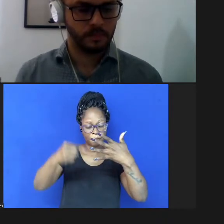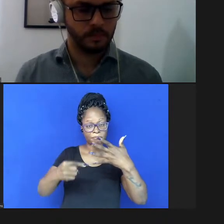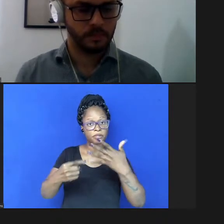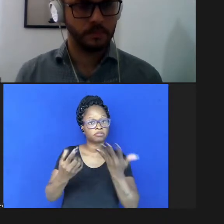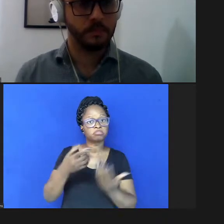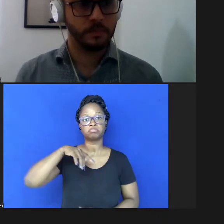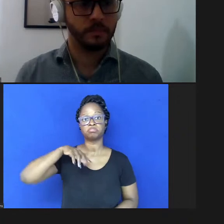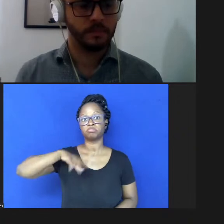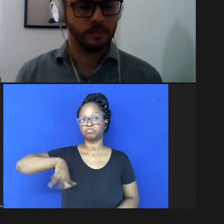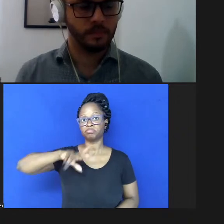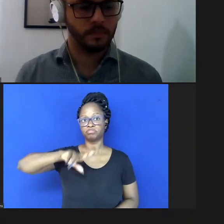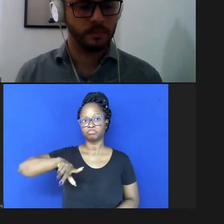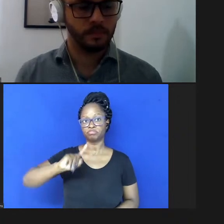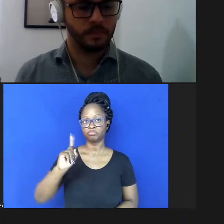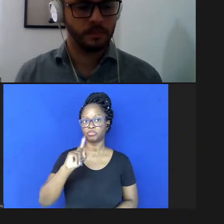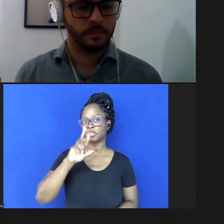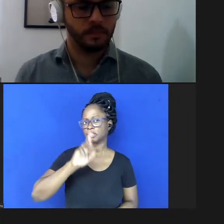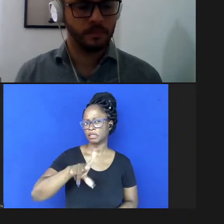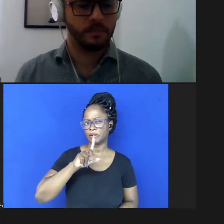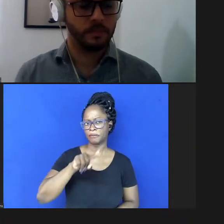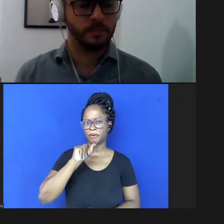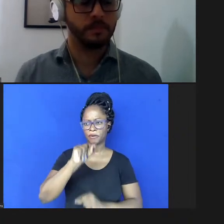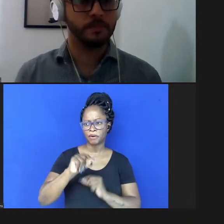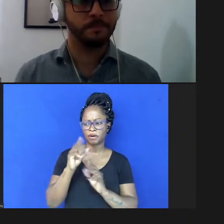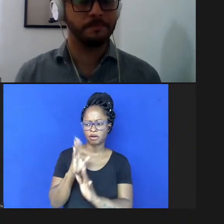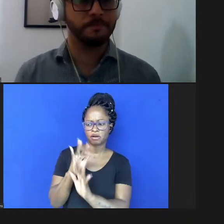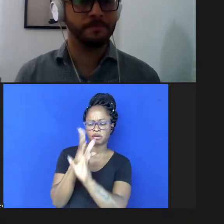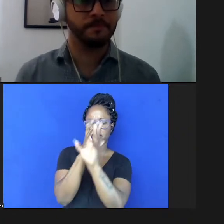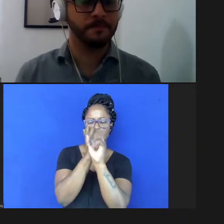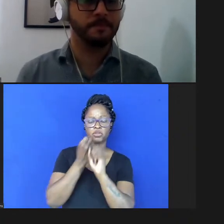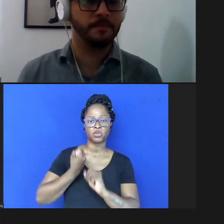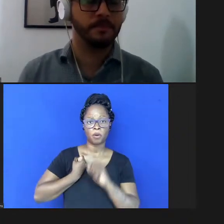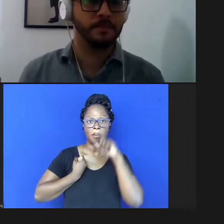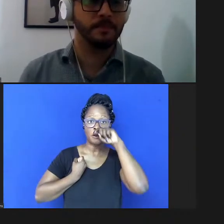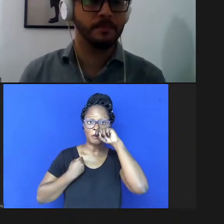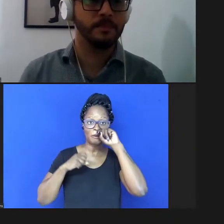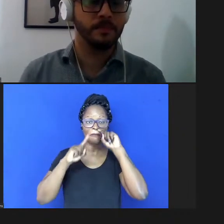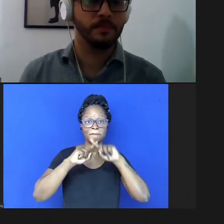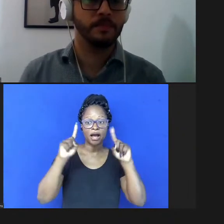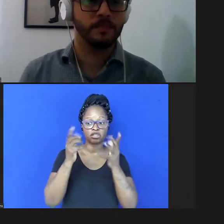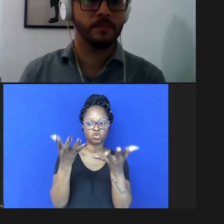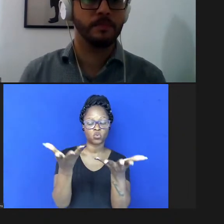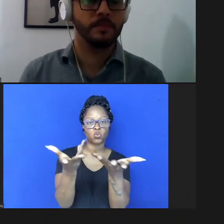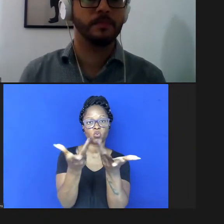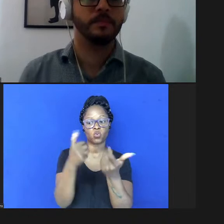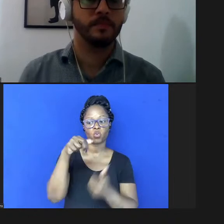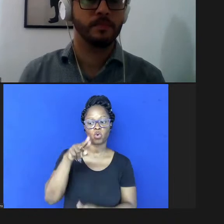não sejam quantitativos mas qualitativos